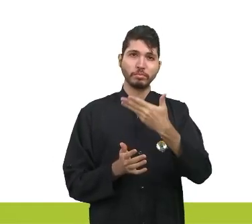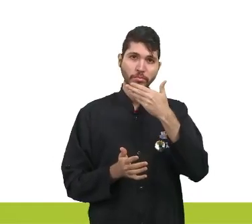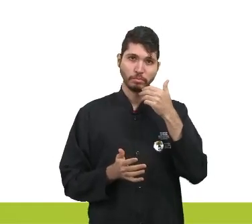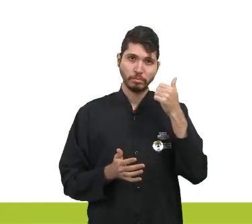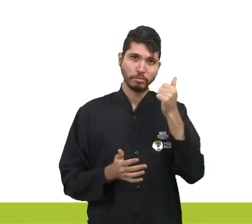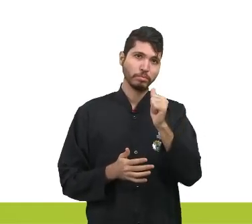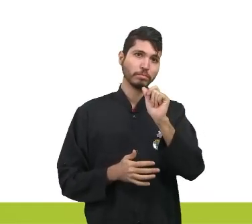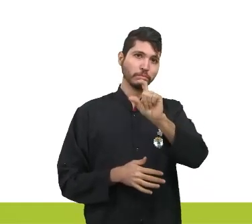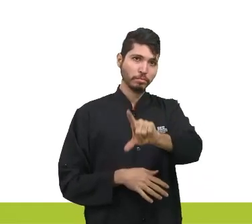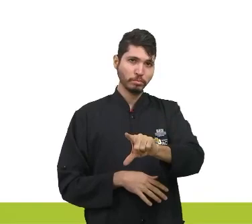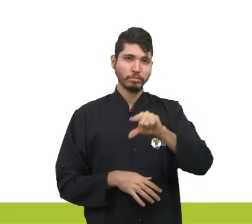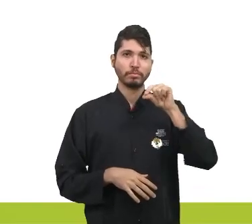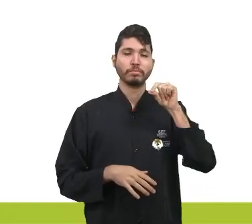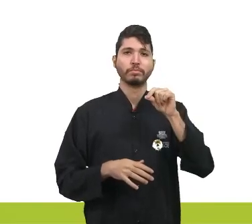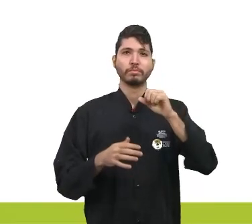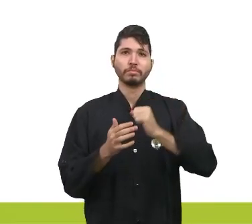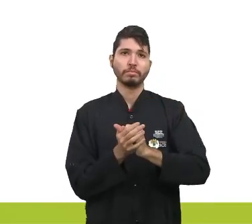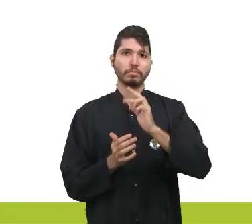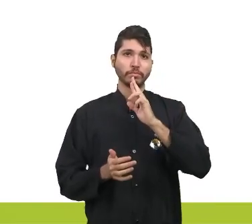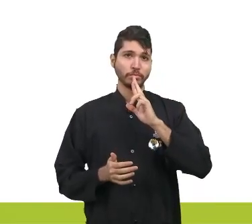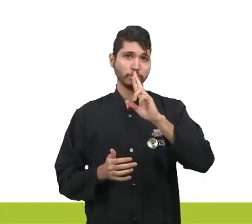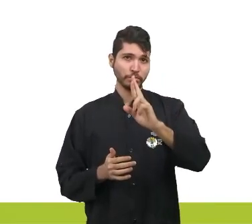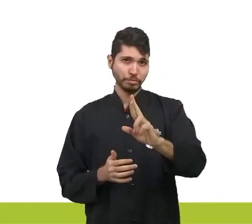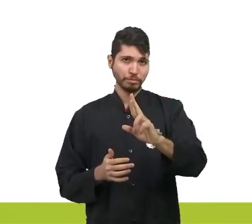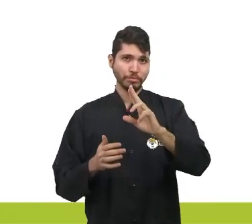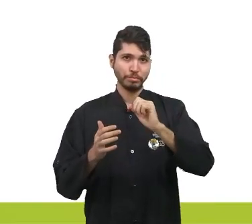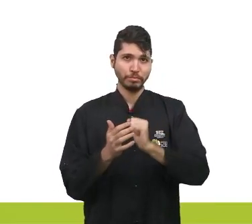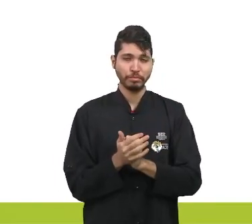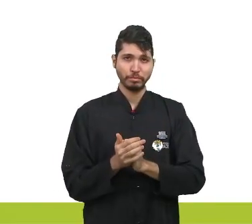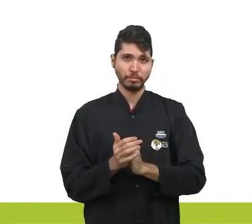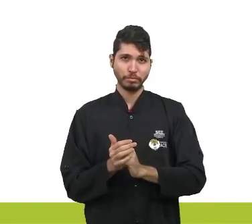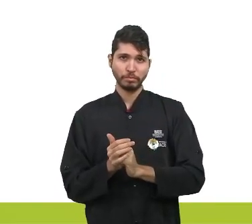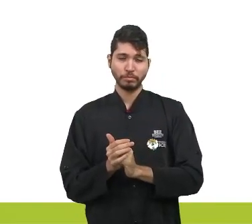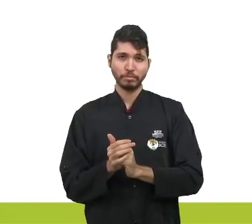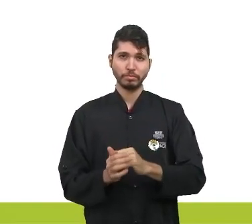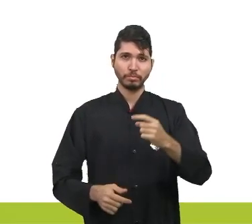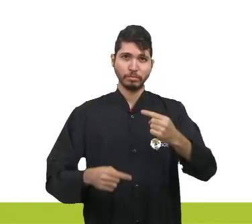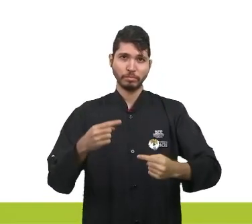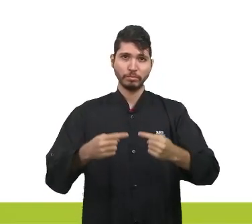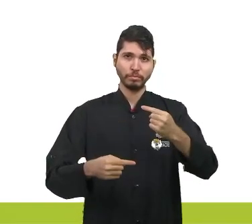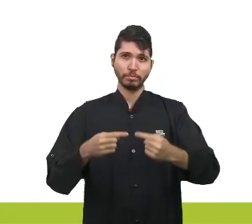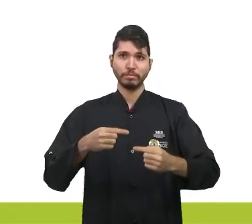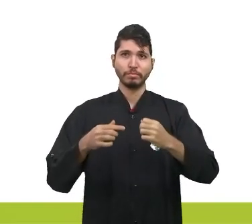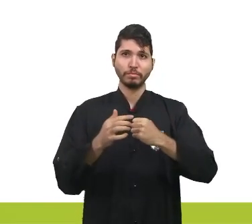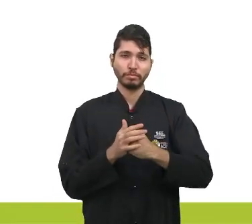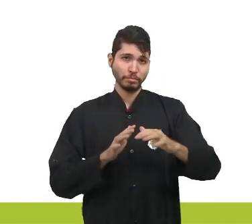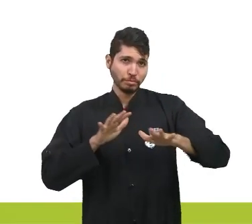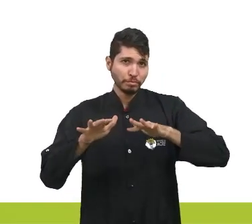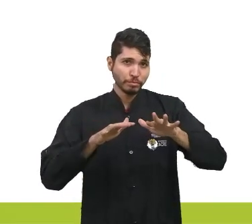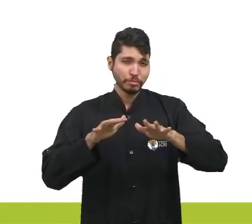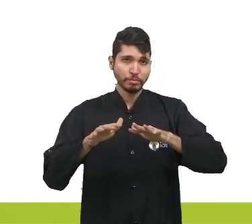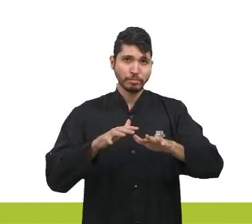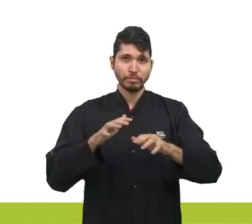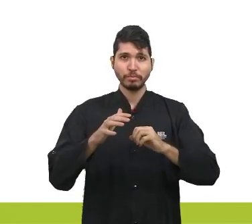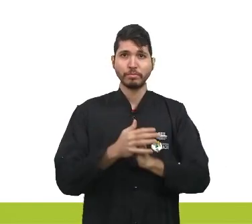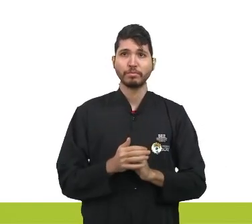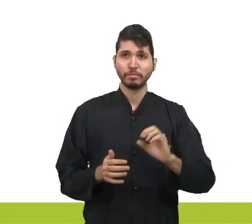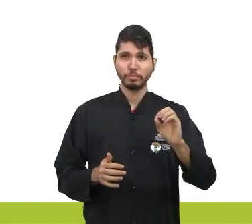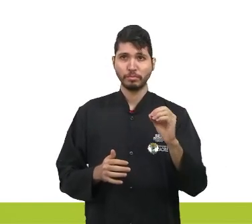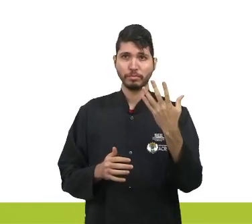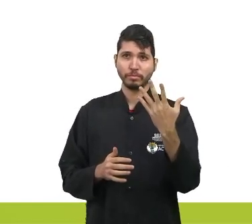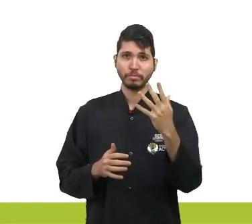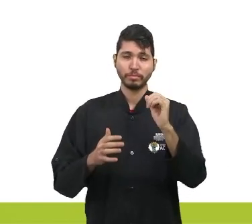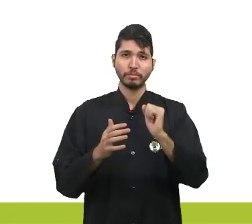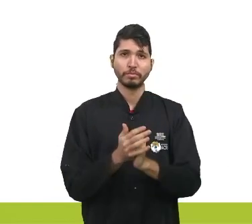Resulta daí que a inércia política ou a convulsão política podem se suceder uma